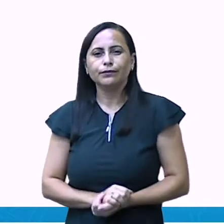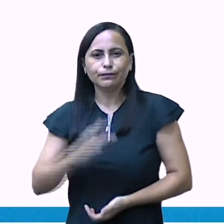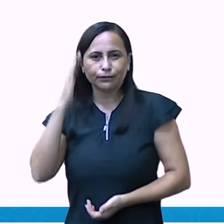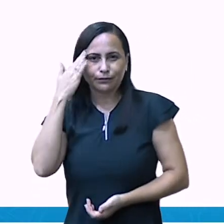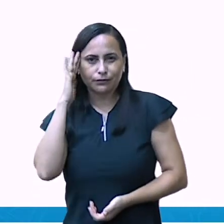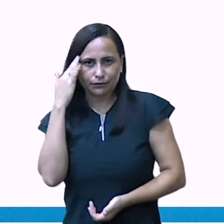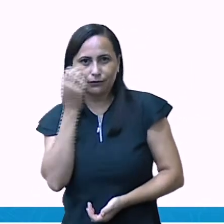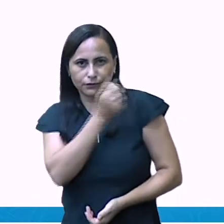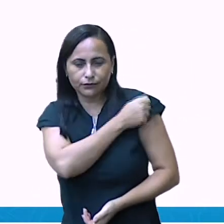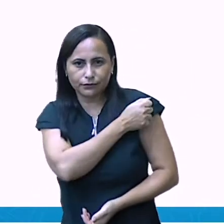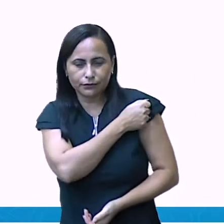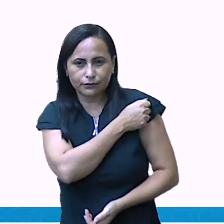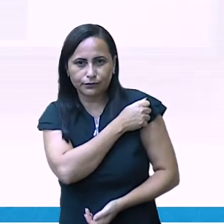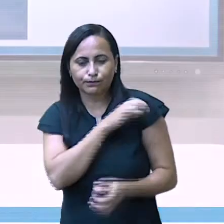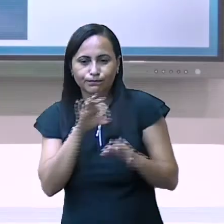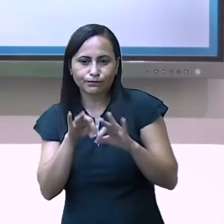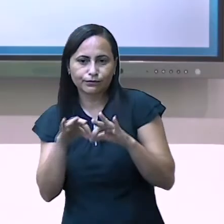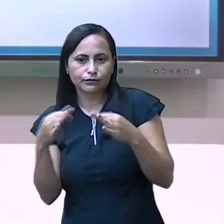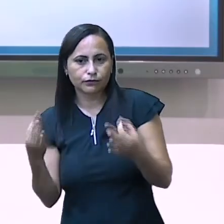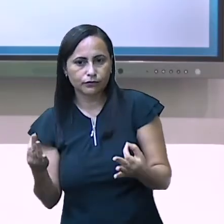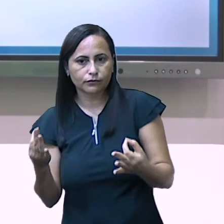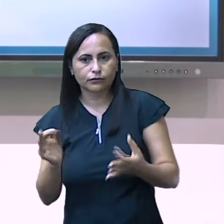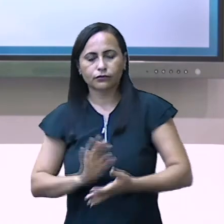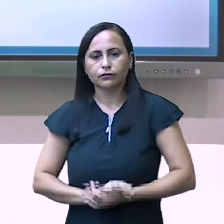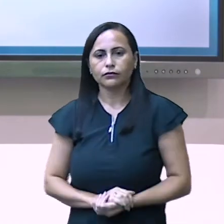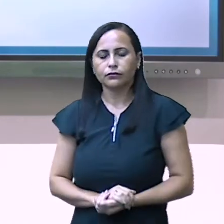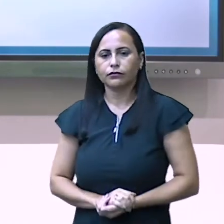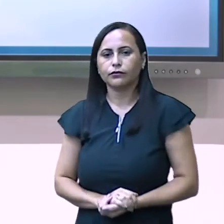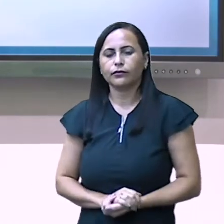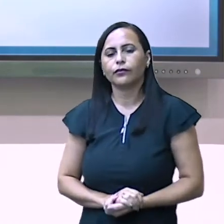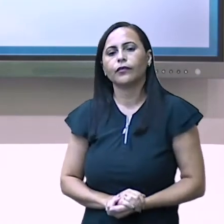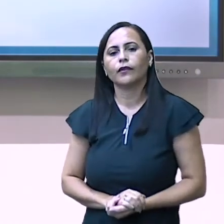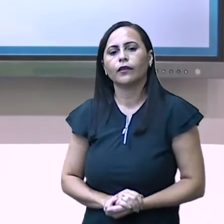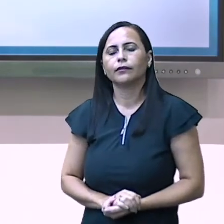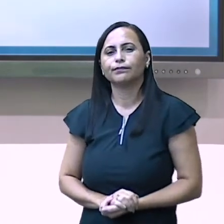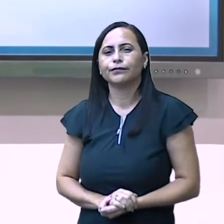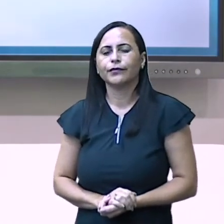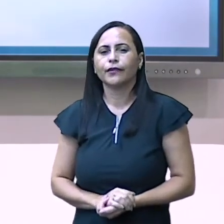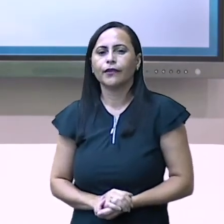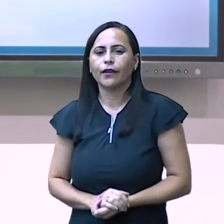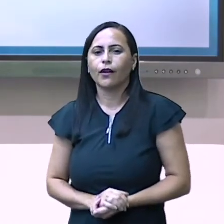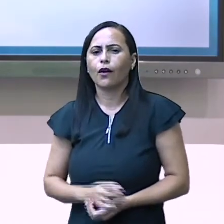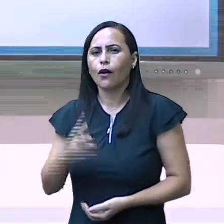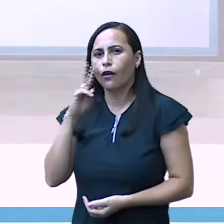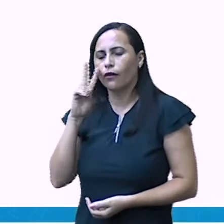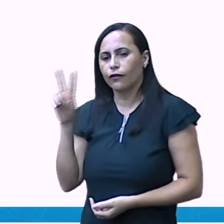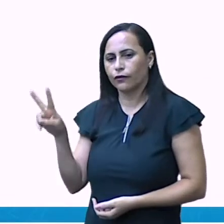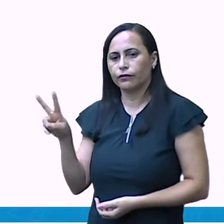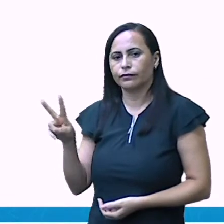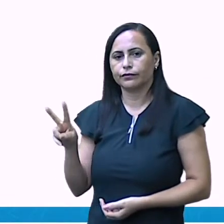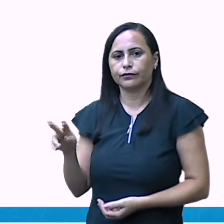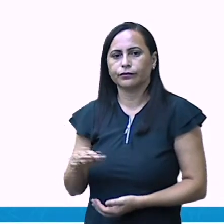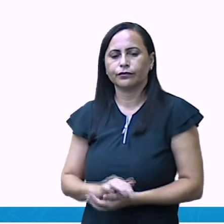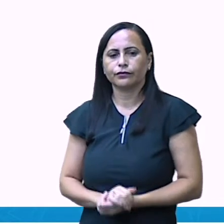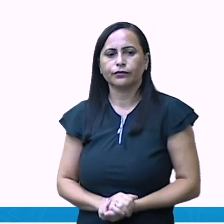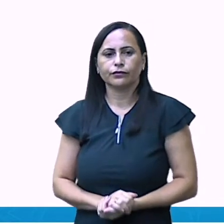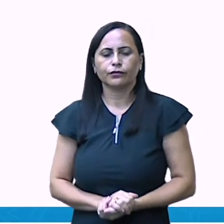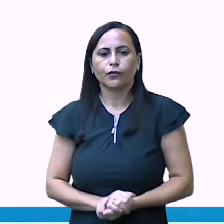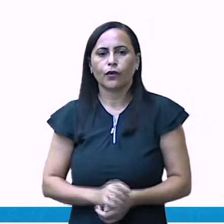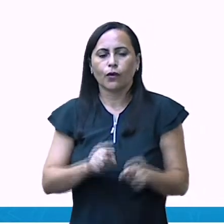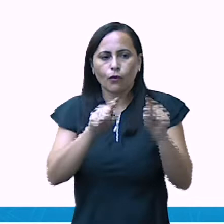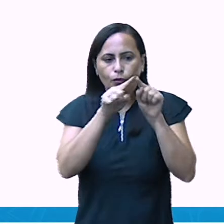estudantes? É muito simples. Então, olha lá. Vamos ver a nossa tabela. Um